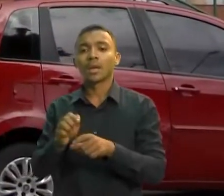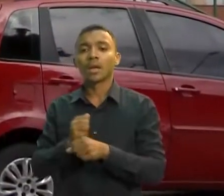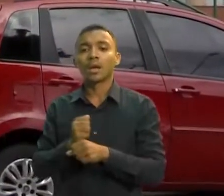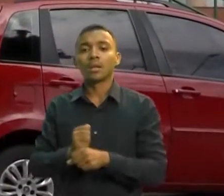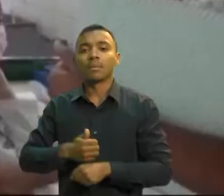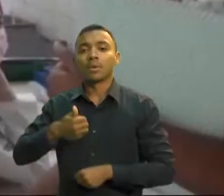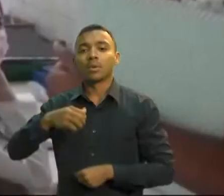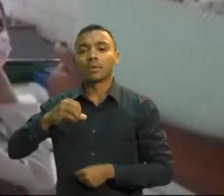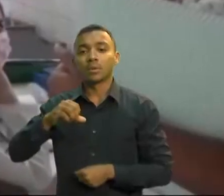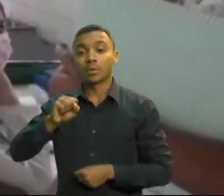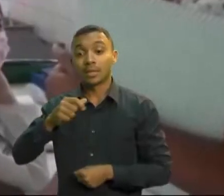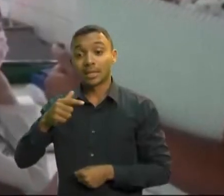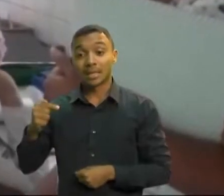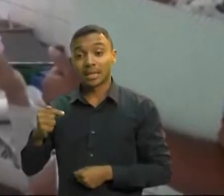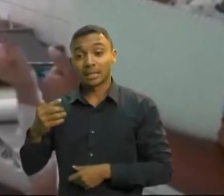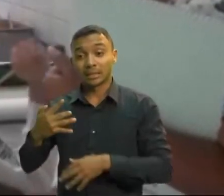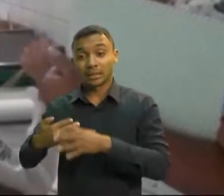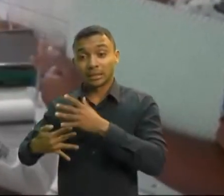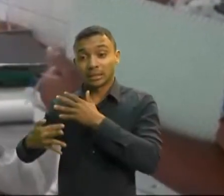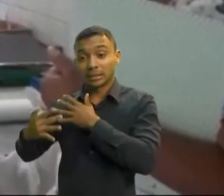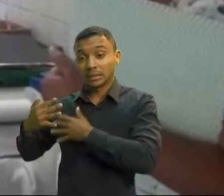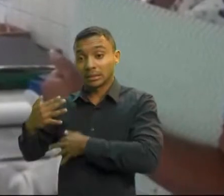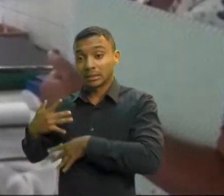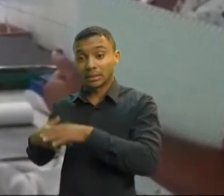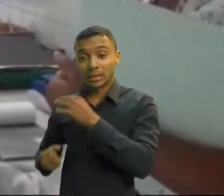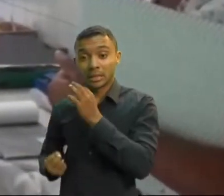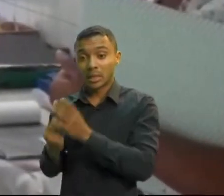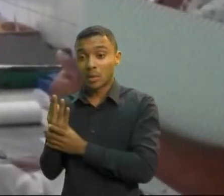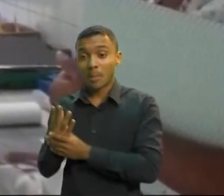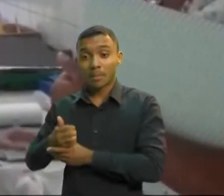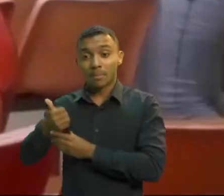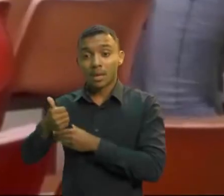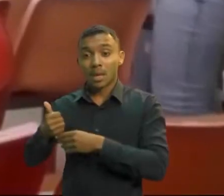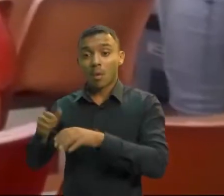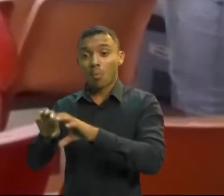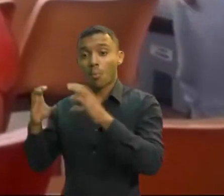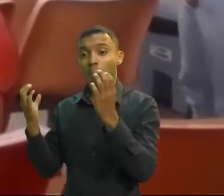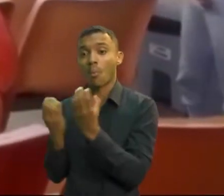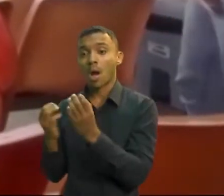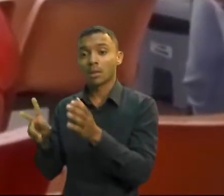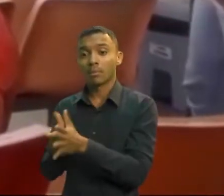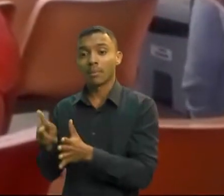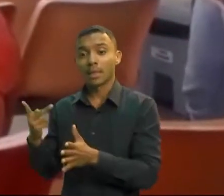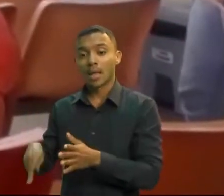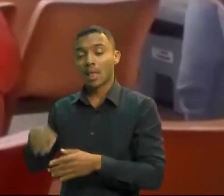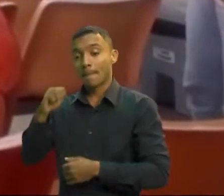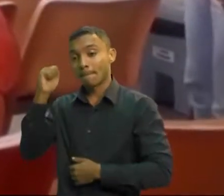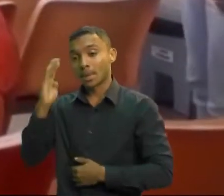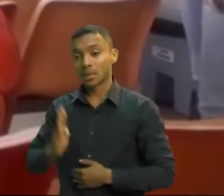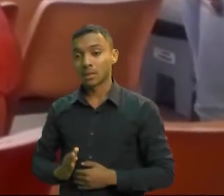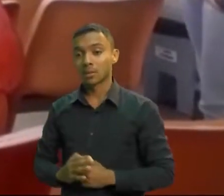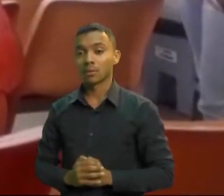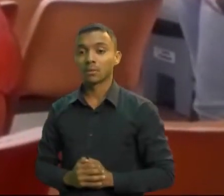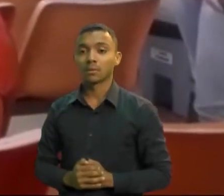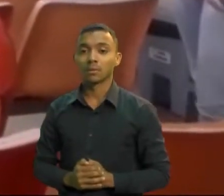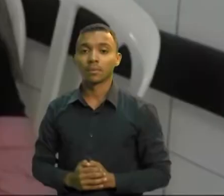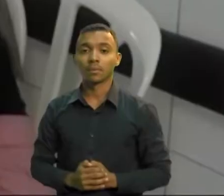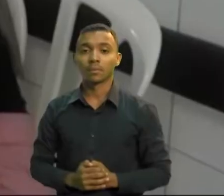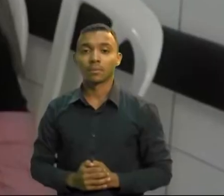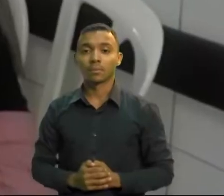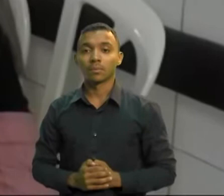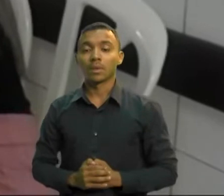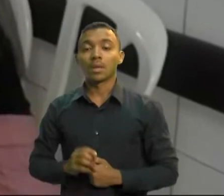quando criou o primeiro ambulatório do tipo no país. Em 2021, ocorreram 778